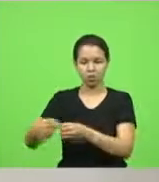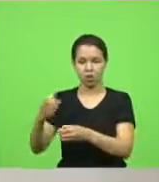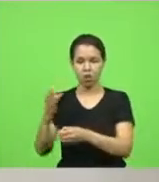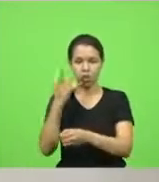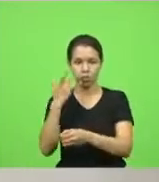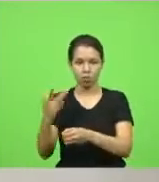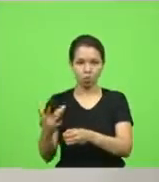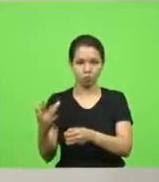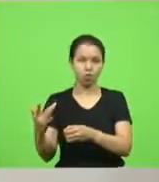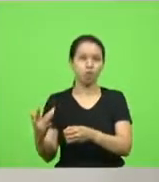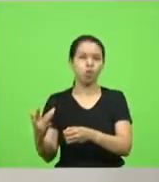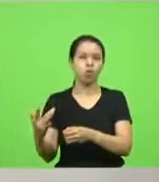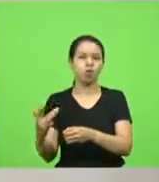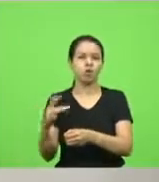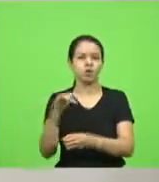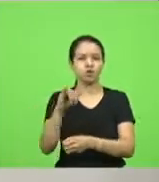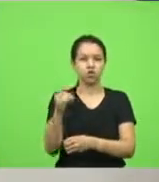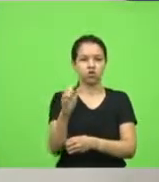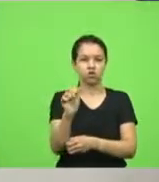Jaborá. Em discussão.